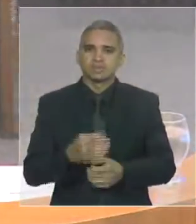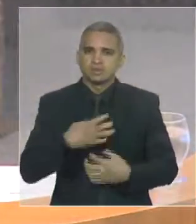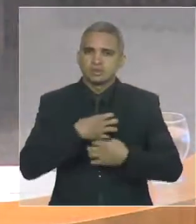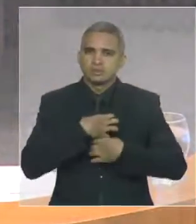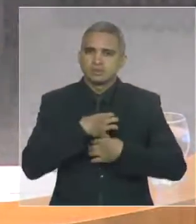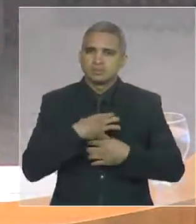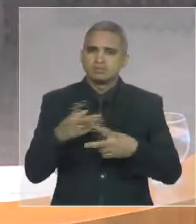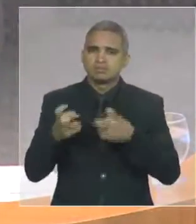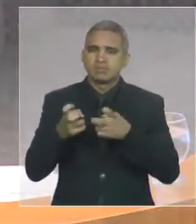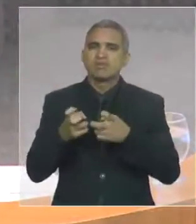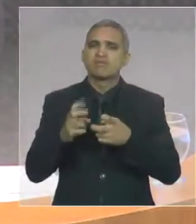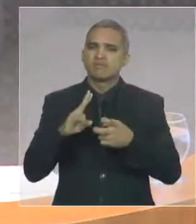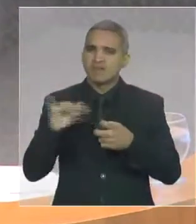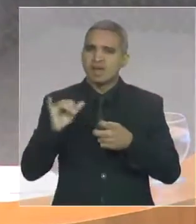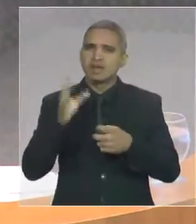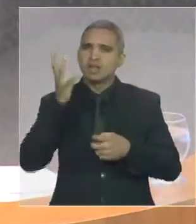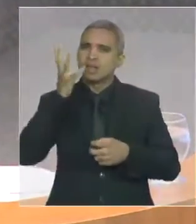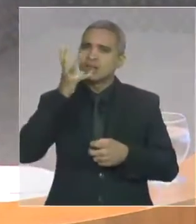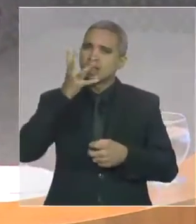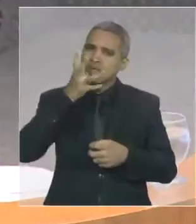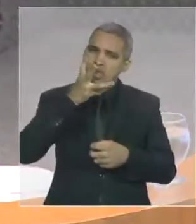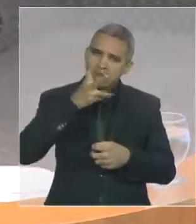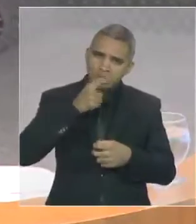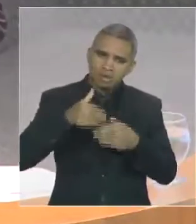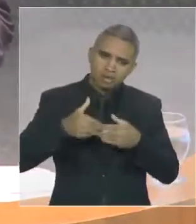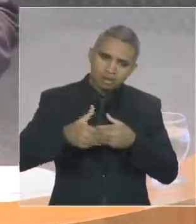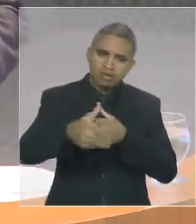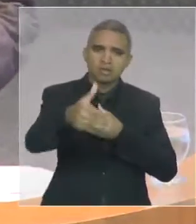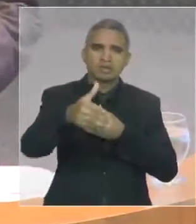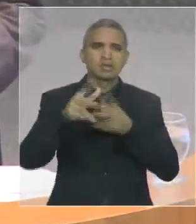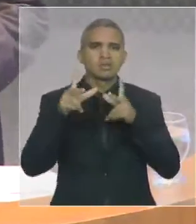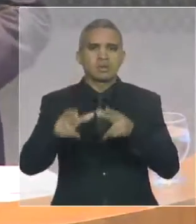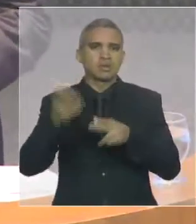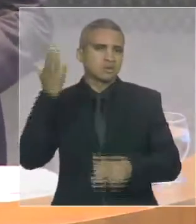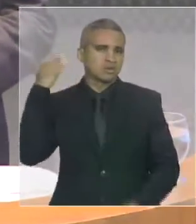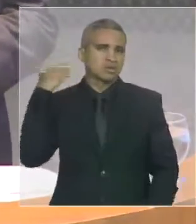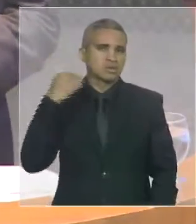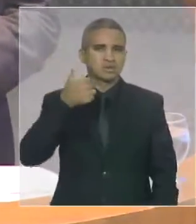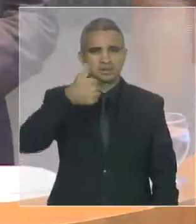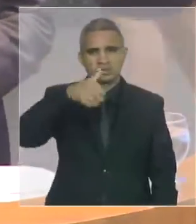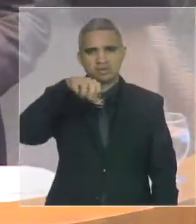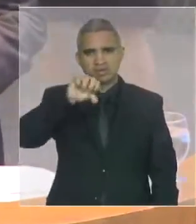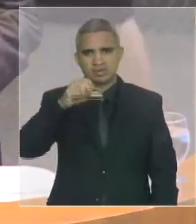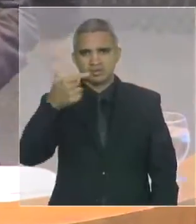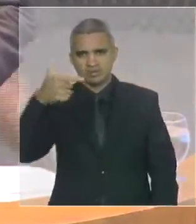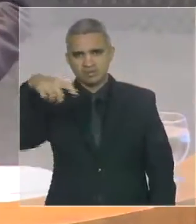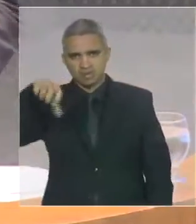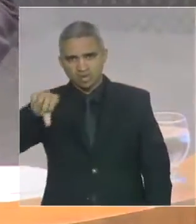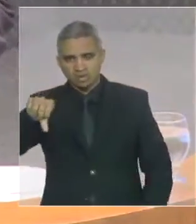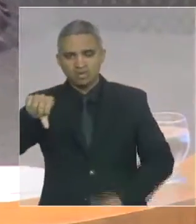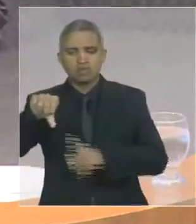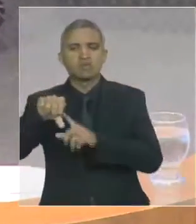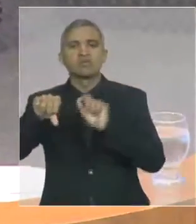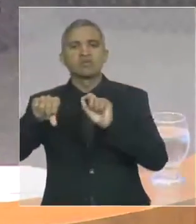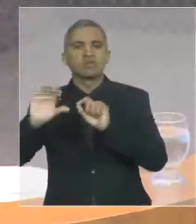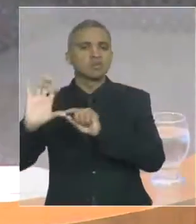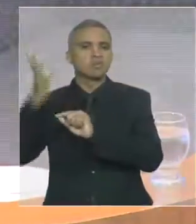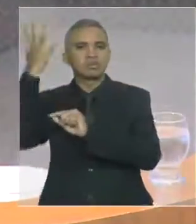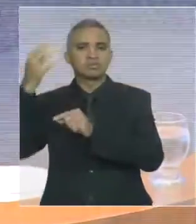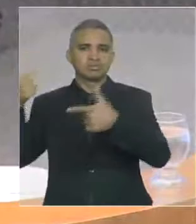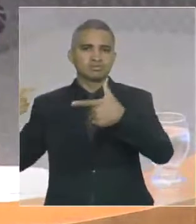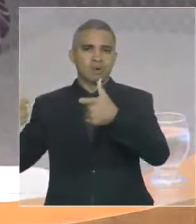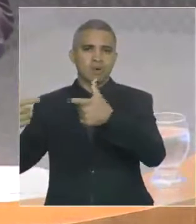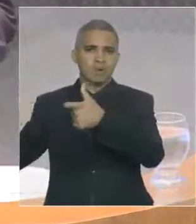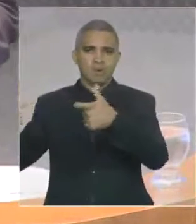a trágica crise de 1929, que desembocou, lamentavelmente, na Segunda Grande Guerra. Na verdade, nós já